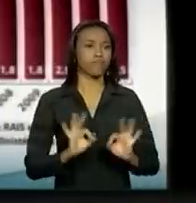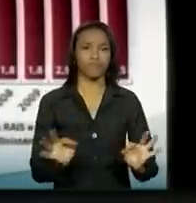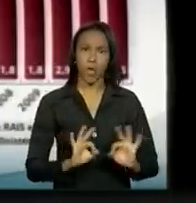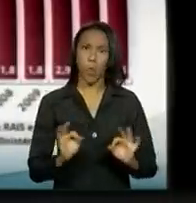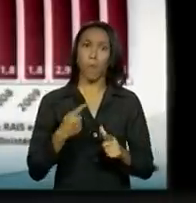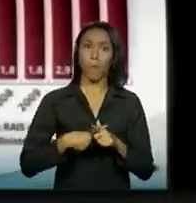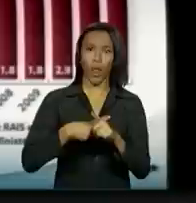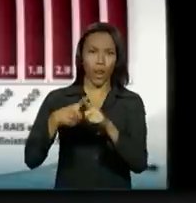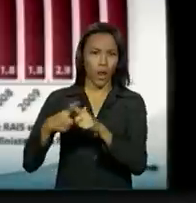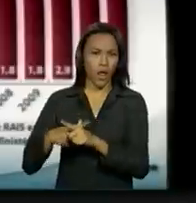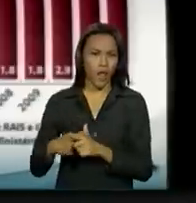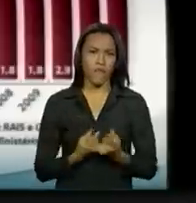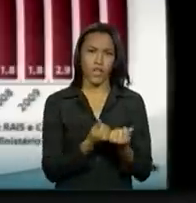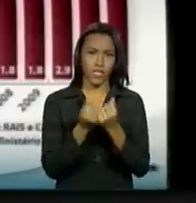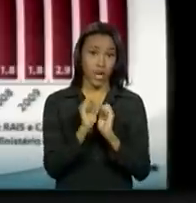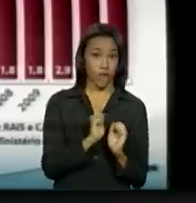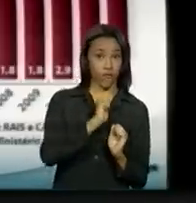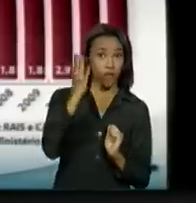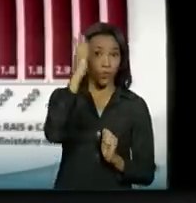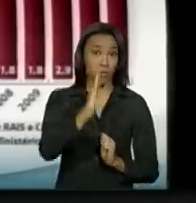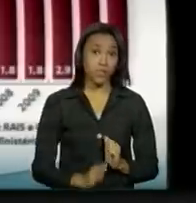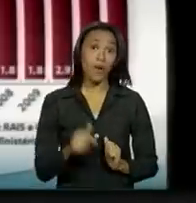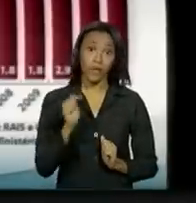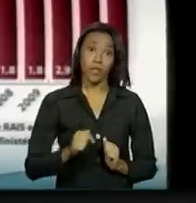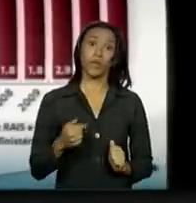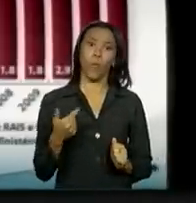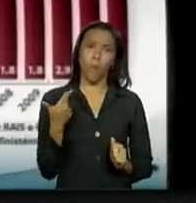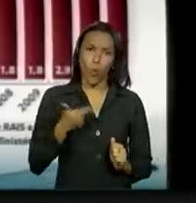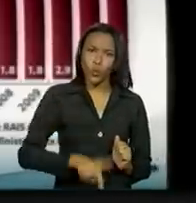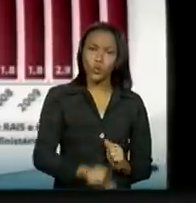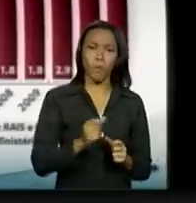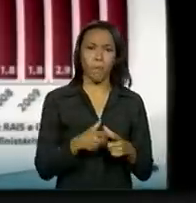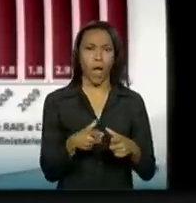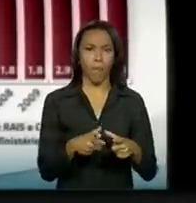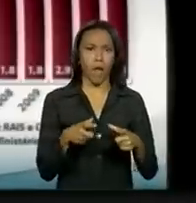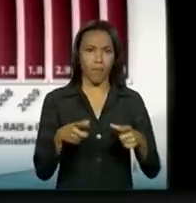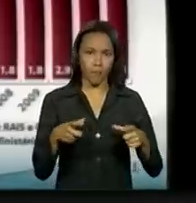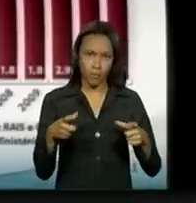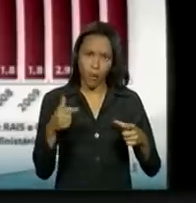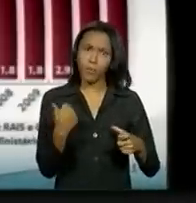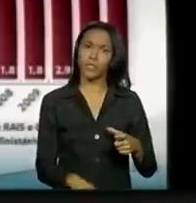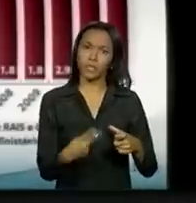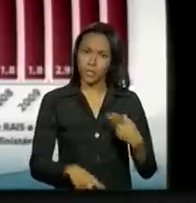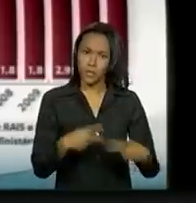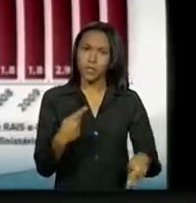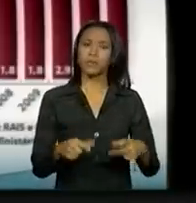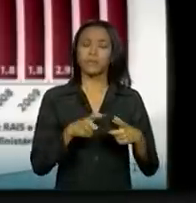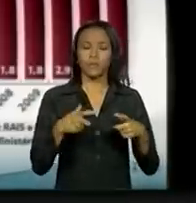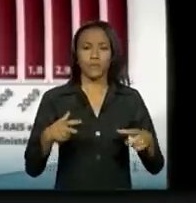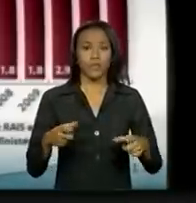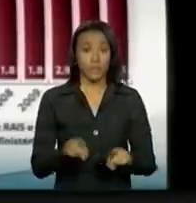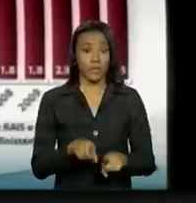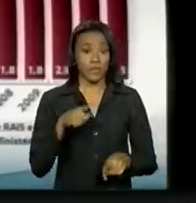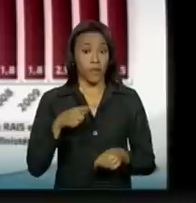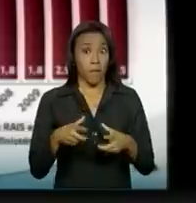a crise. Ele continua se expandindo. Nós temos ali, em primeiro lugar, a expansão do mercado de